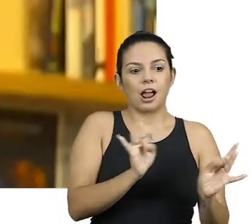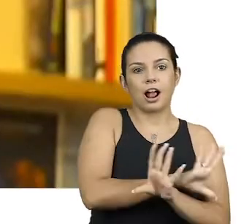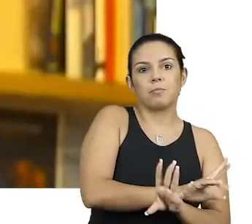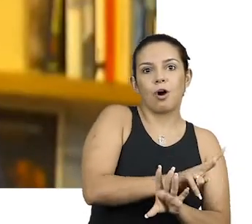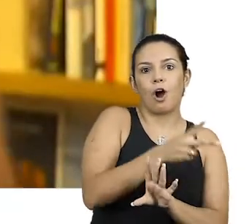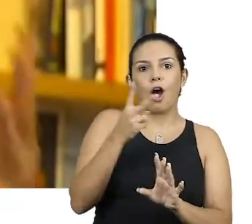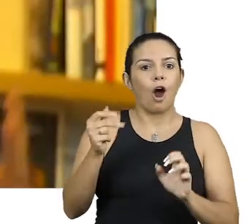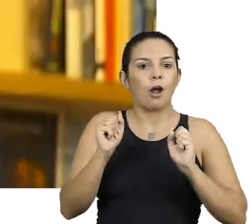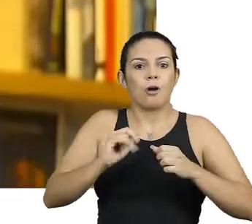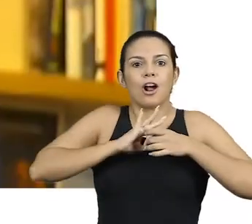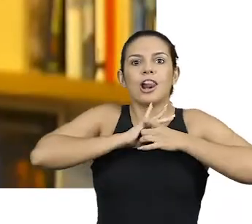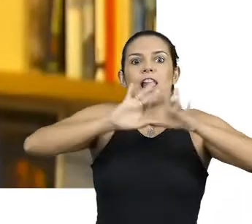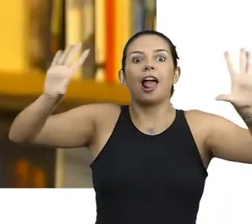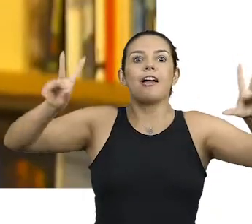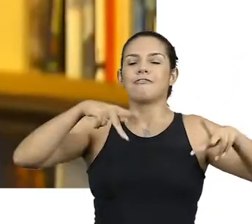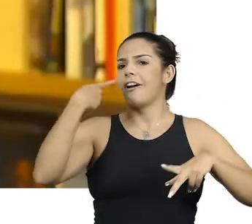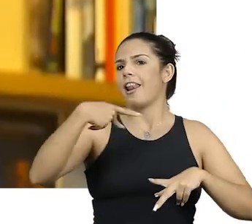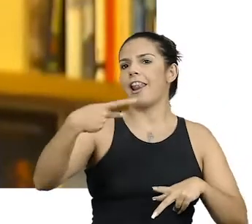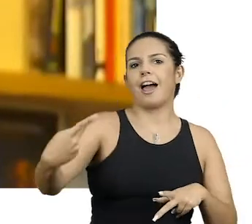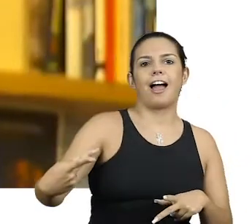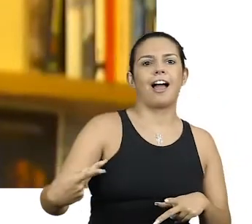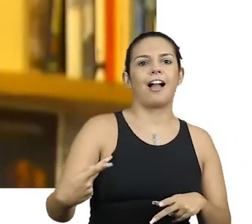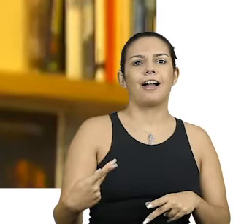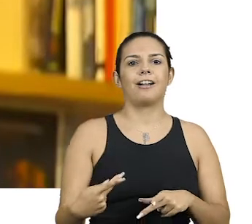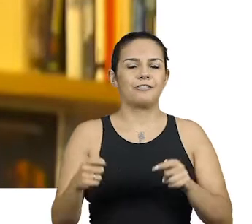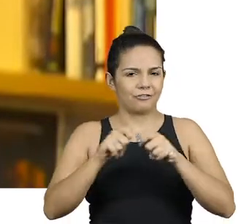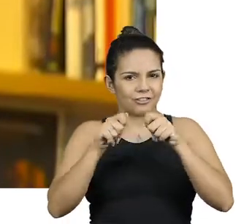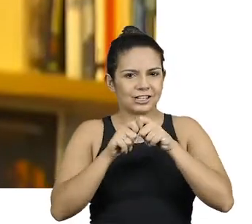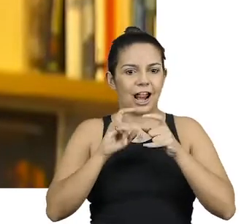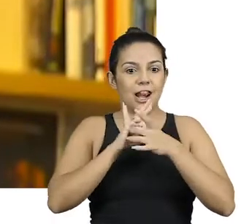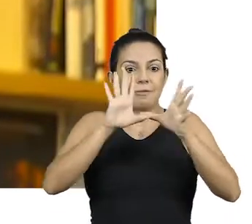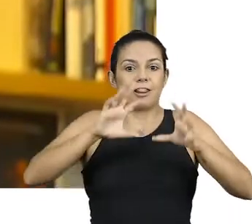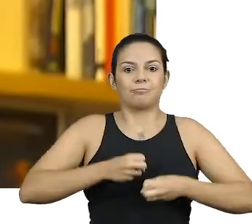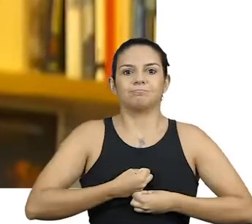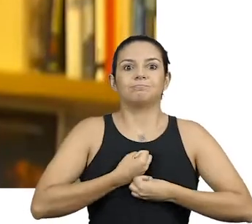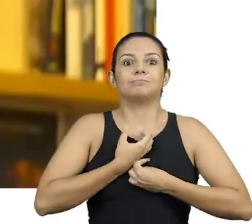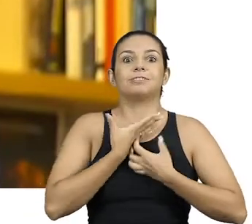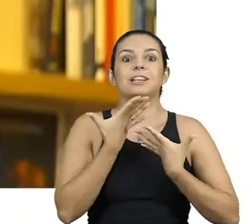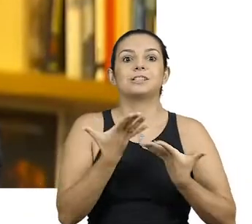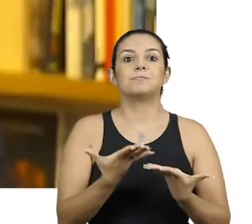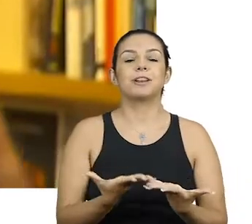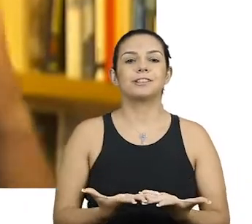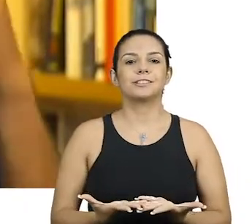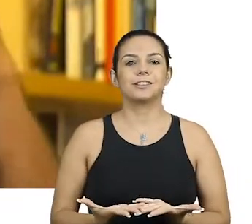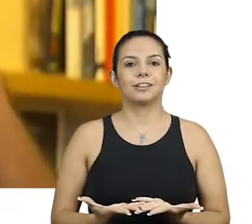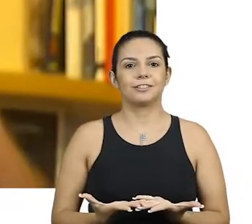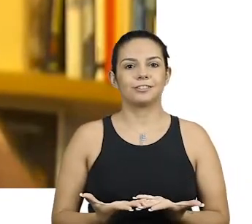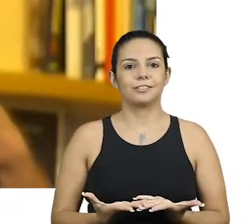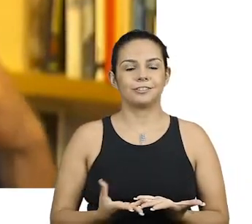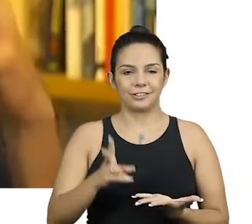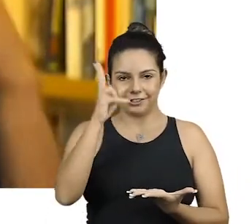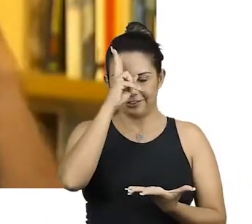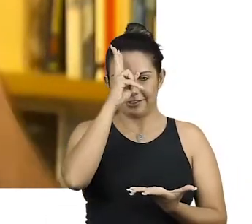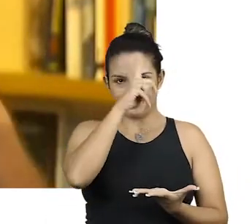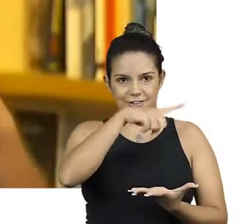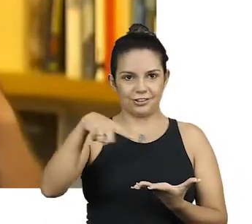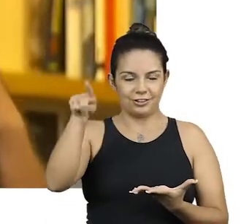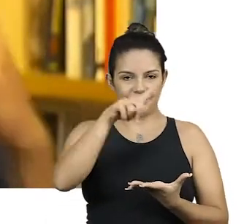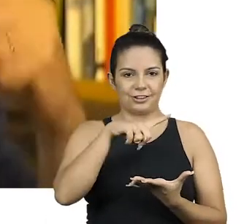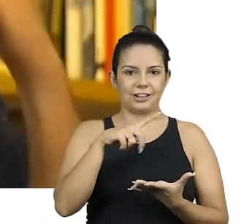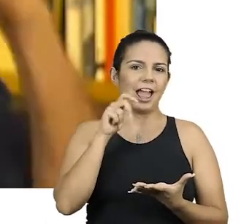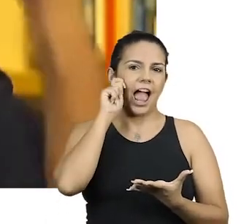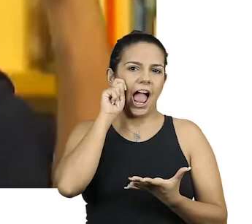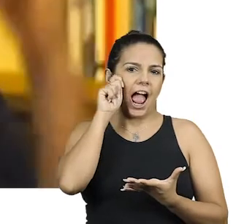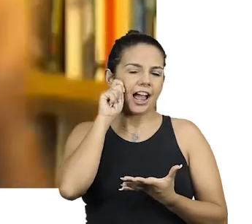A grande novidade da década de 80 foi a liberdade de expressão. E aquela história que os grandes artistas